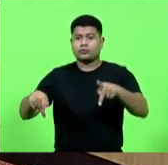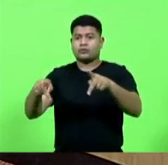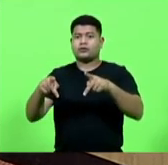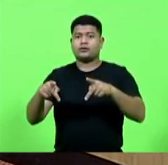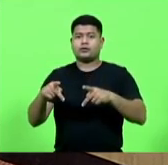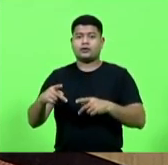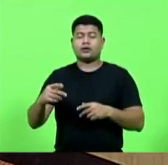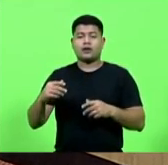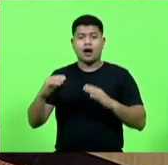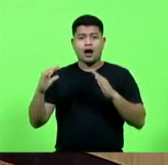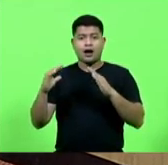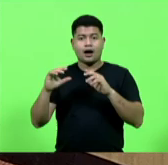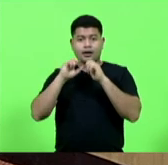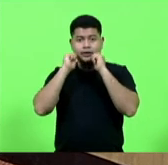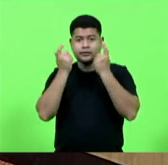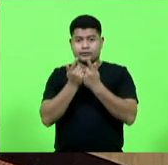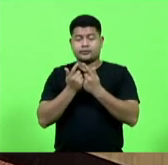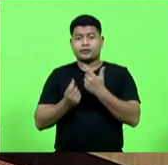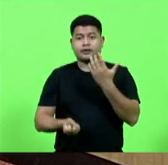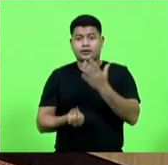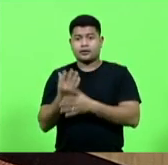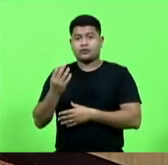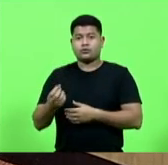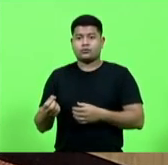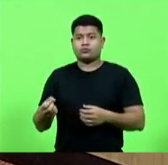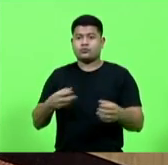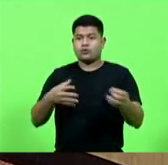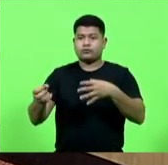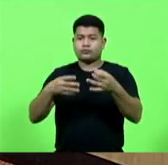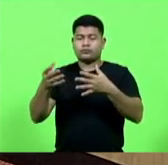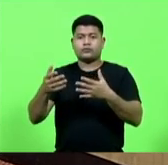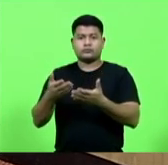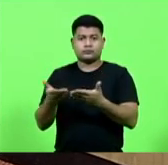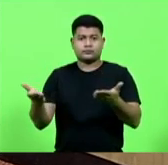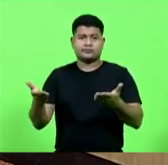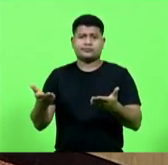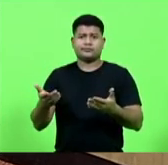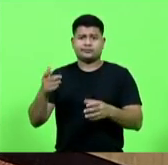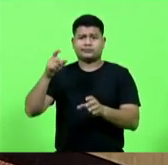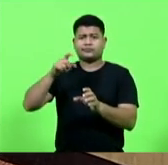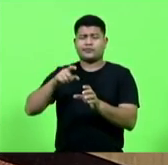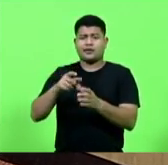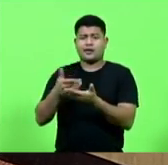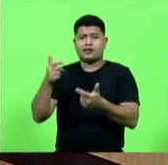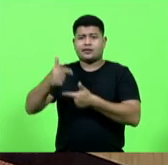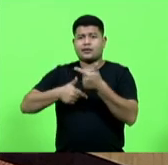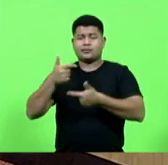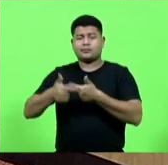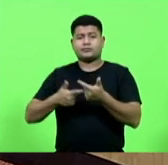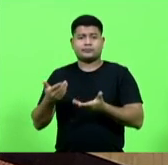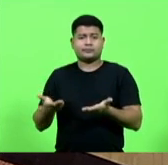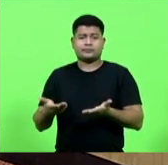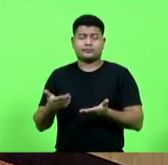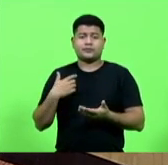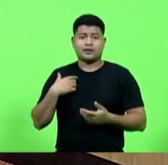Procuradoria na Casa, criando novos cargos e novas funções. E há um elemento muito